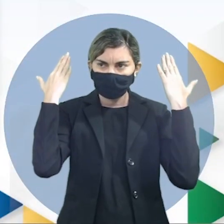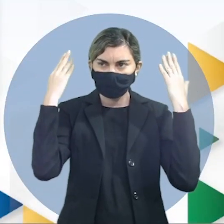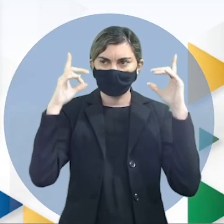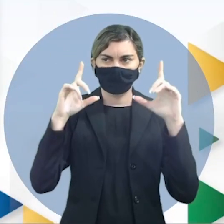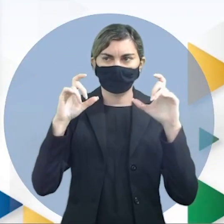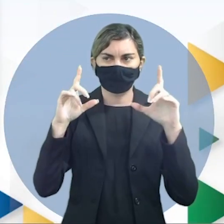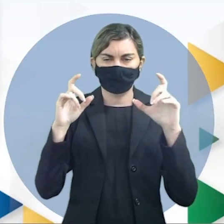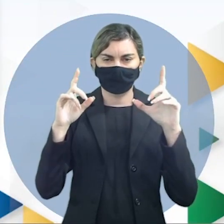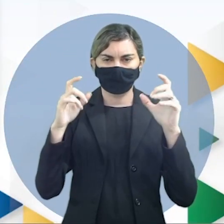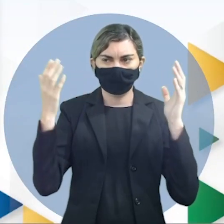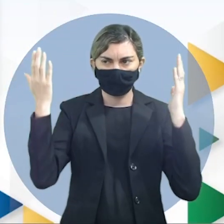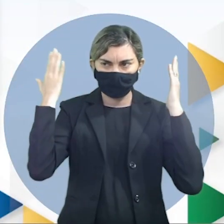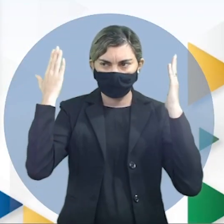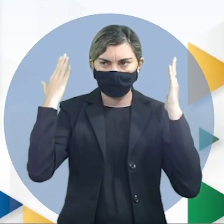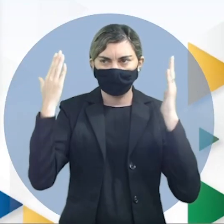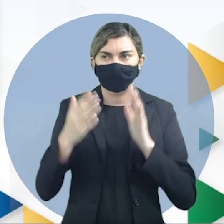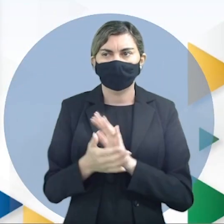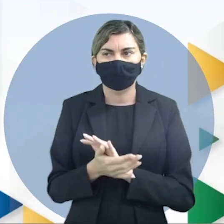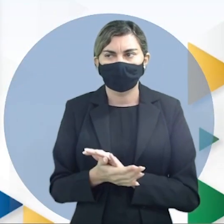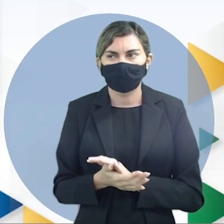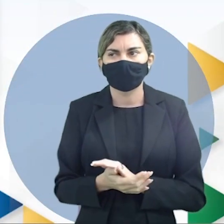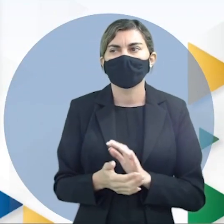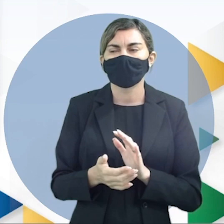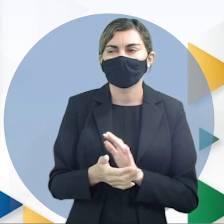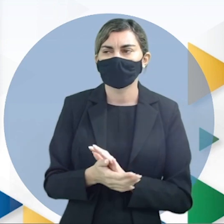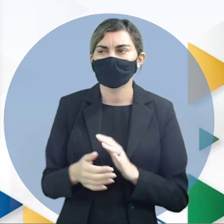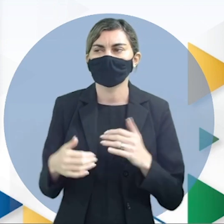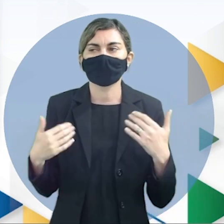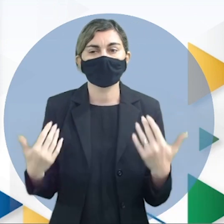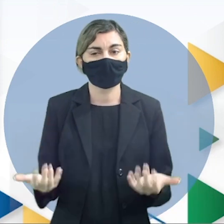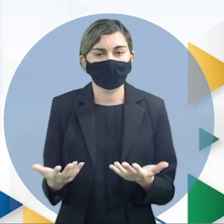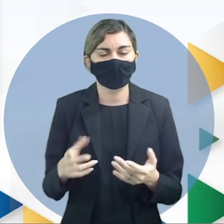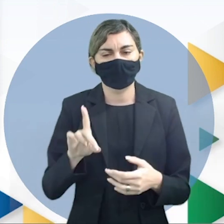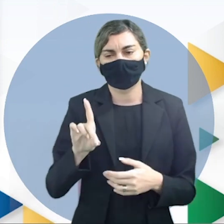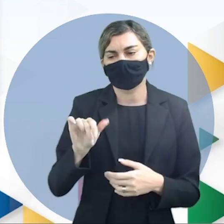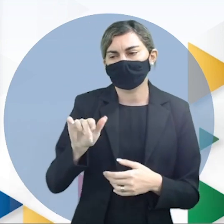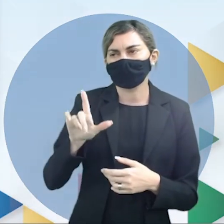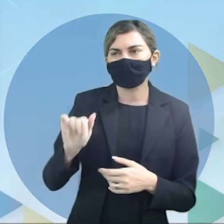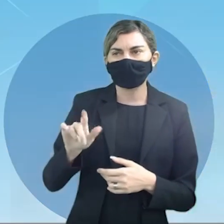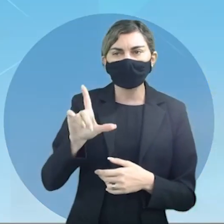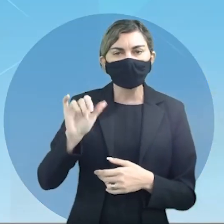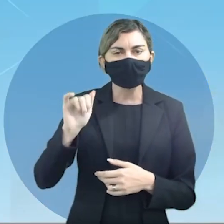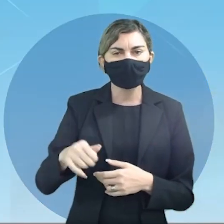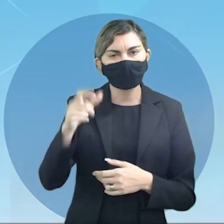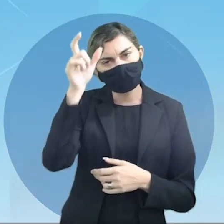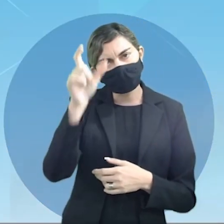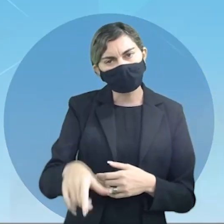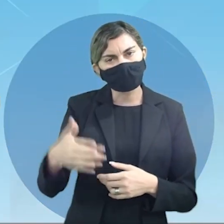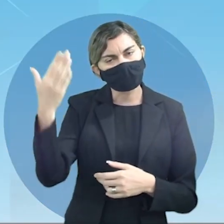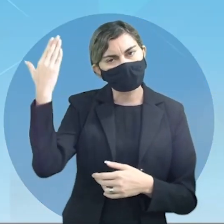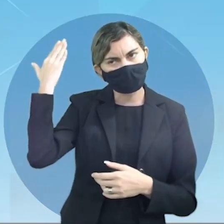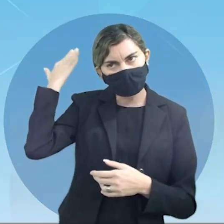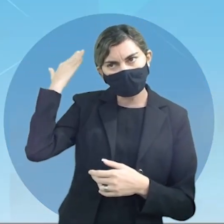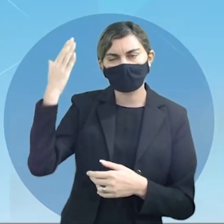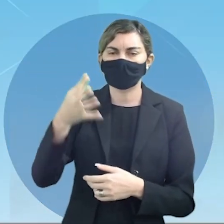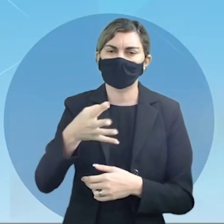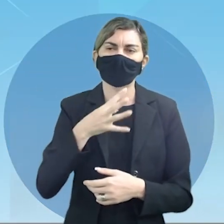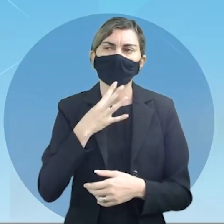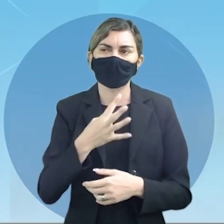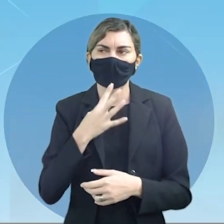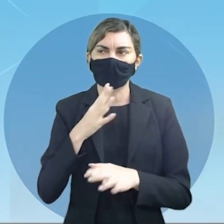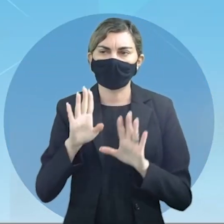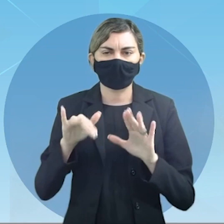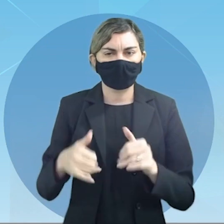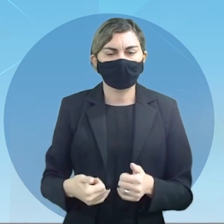fotografia do Dalai Lama então, Dalai Lama é esta figura aí para você conhecer